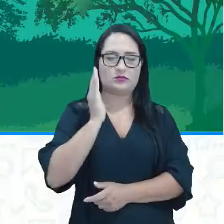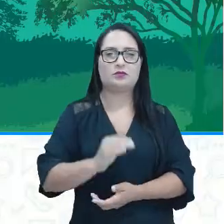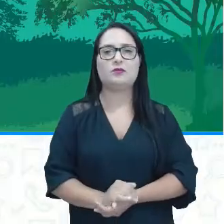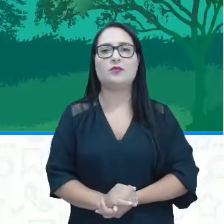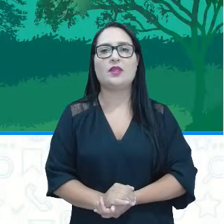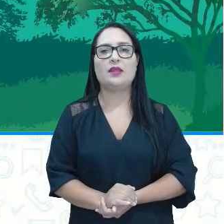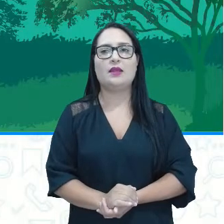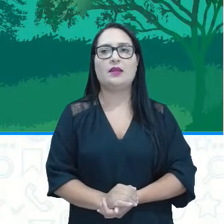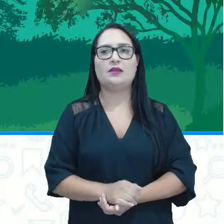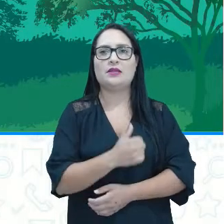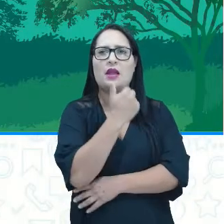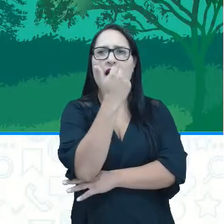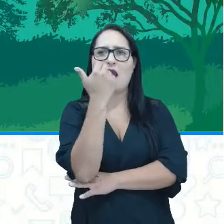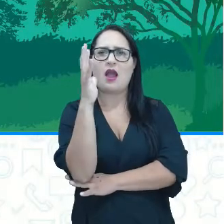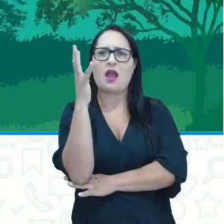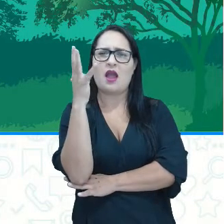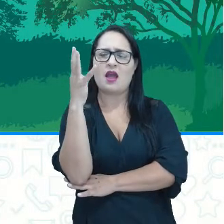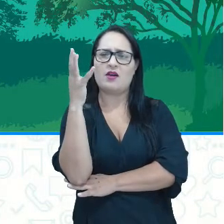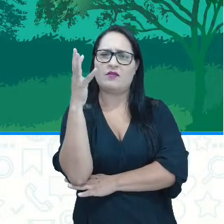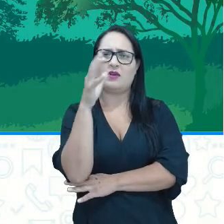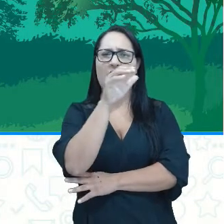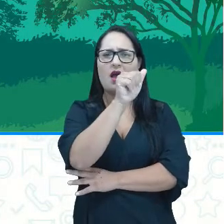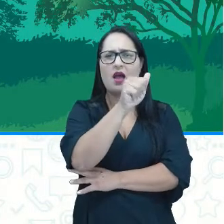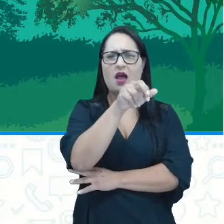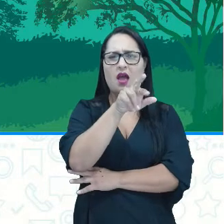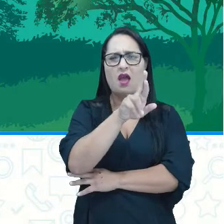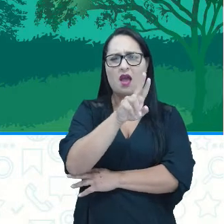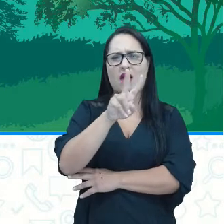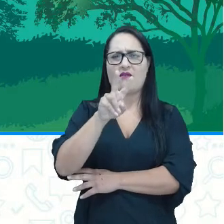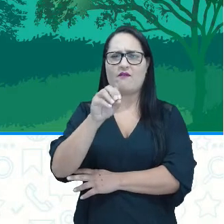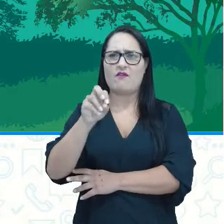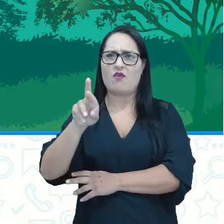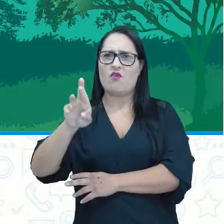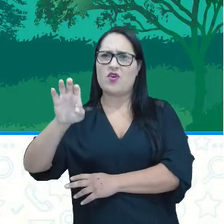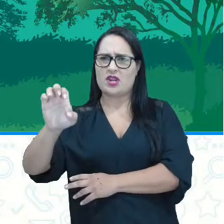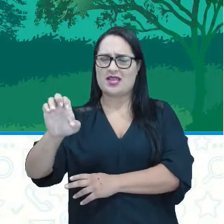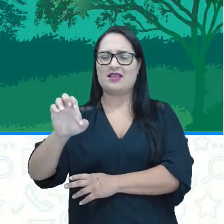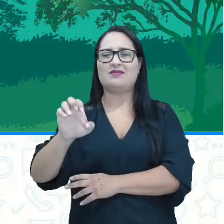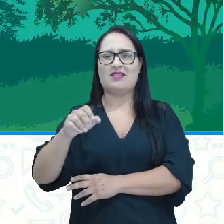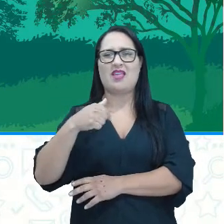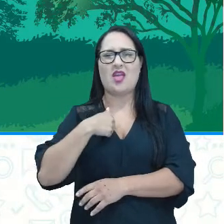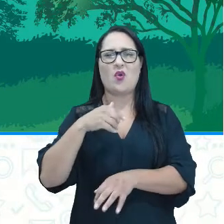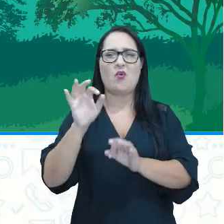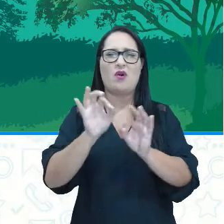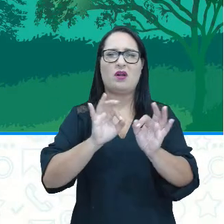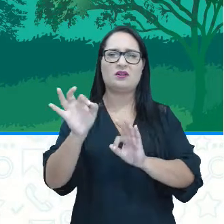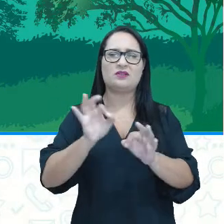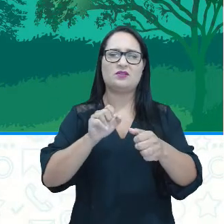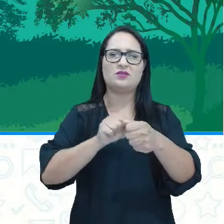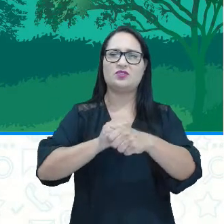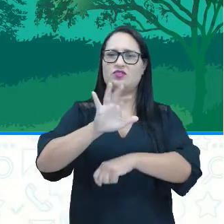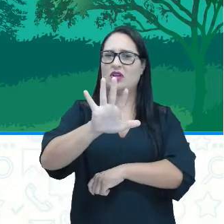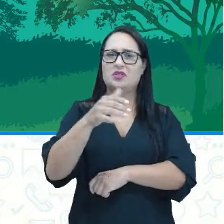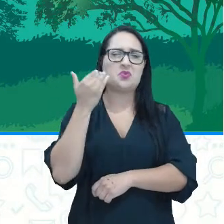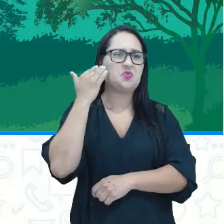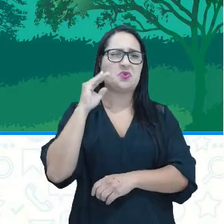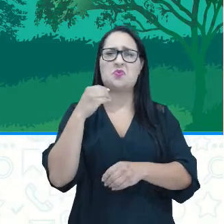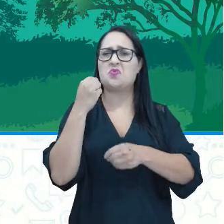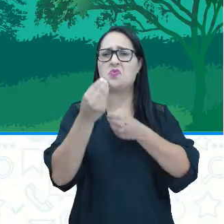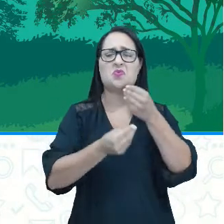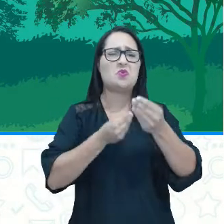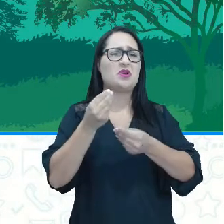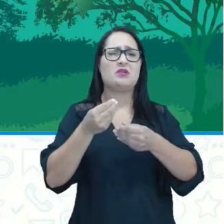-DR não sei o que aconteceu aí,